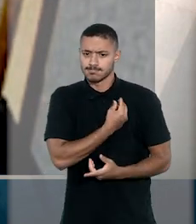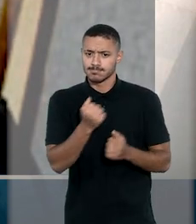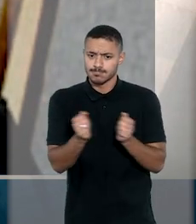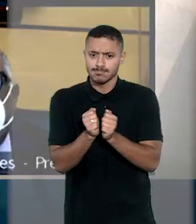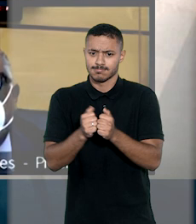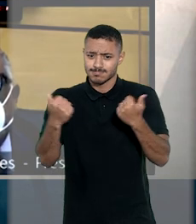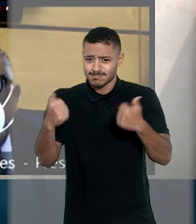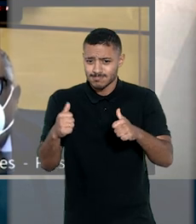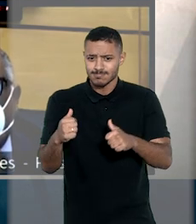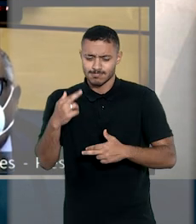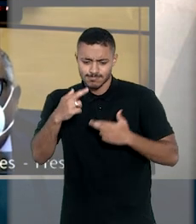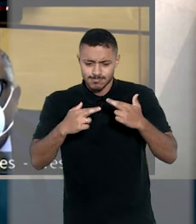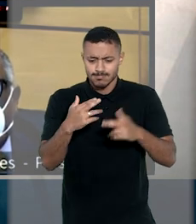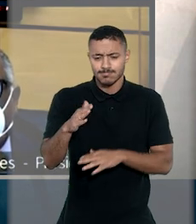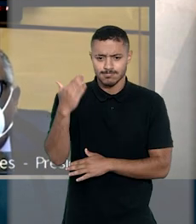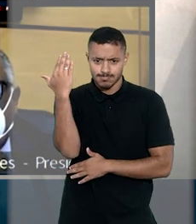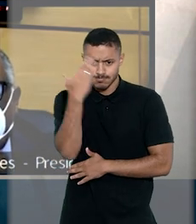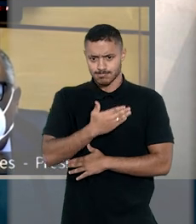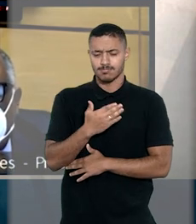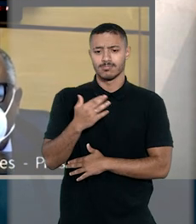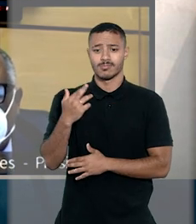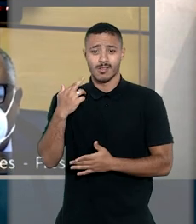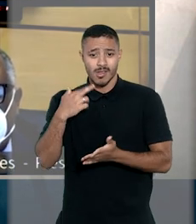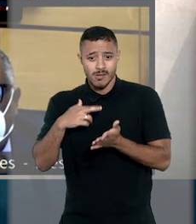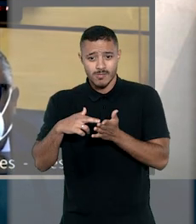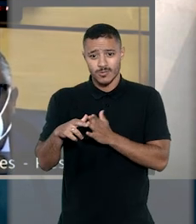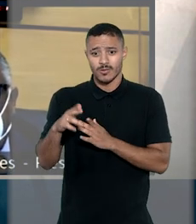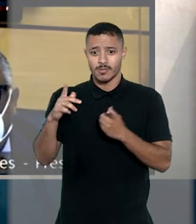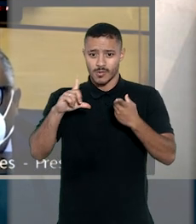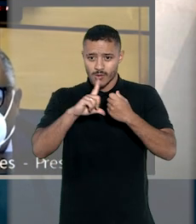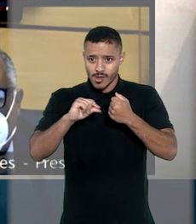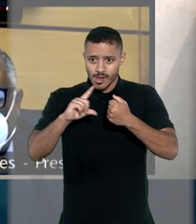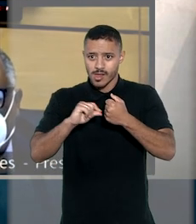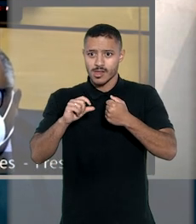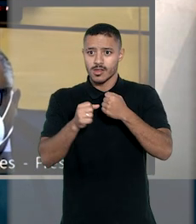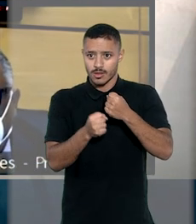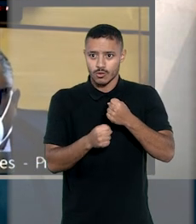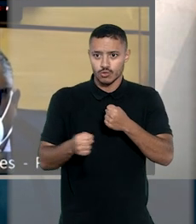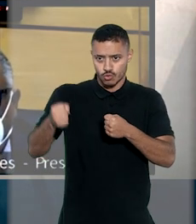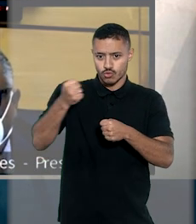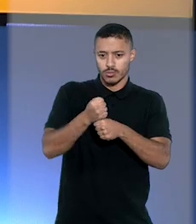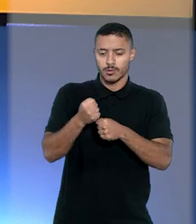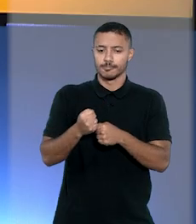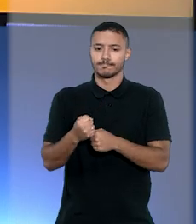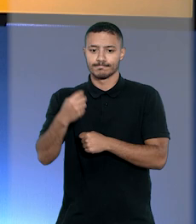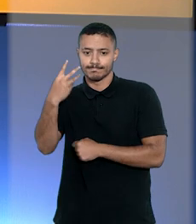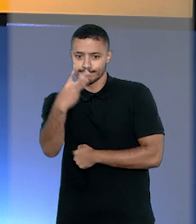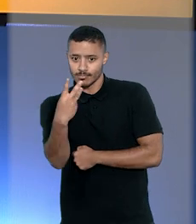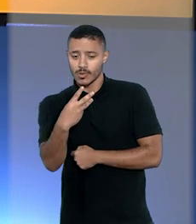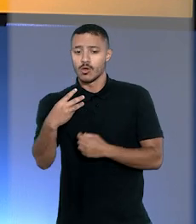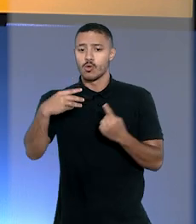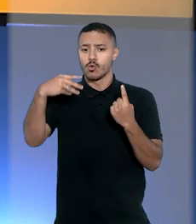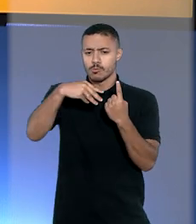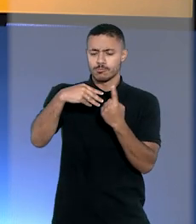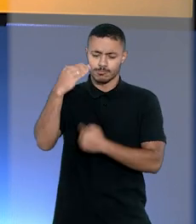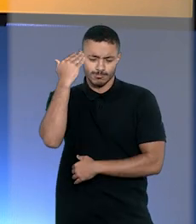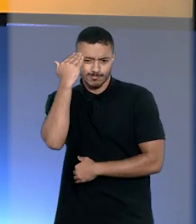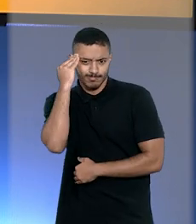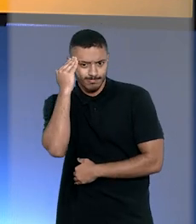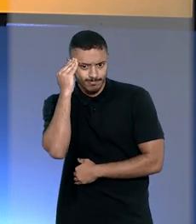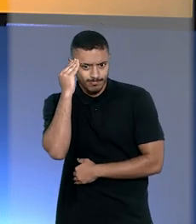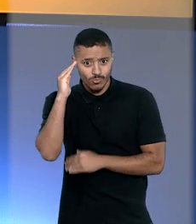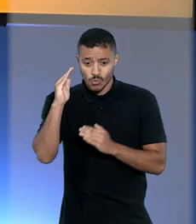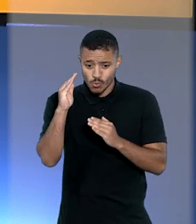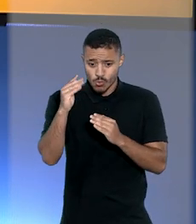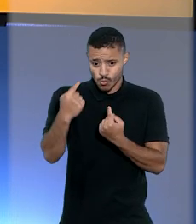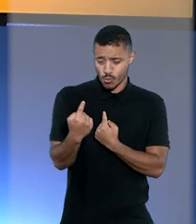mesmo território, exigiria o reexame das provas, o que é vedado pela súmula 7 do STJ. Na terceira turma, os ministros